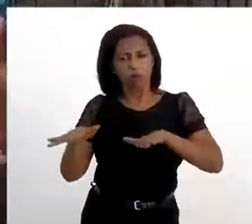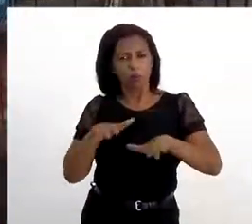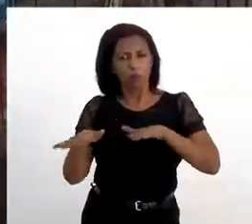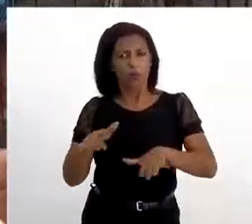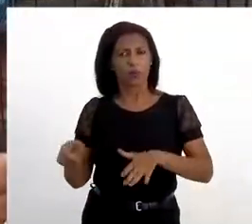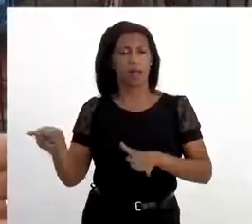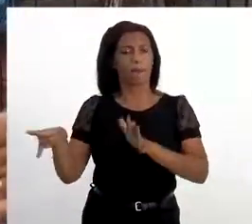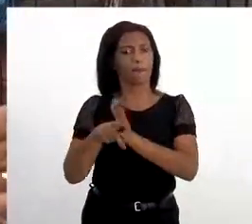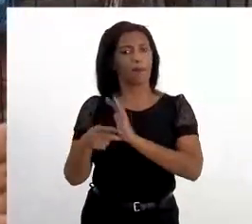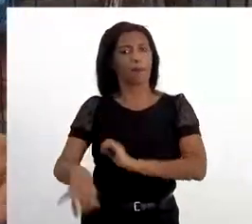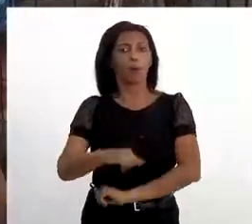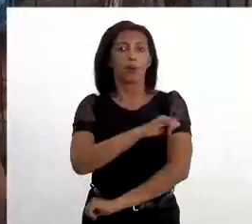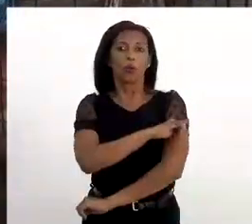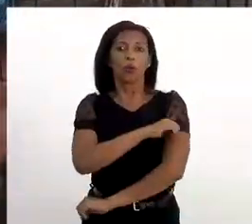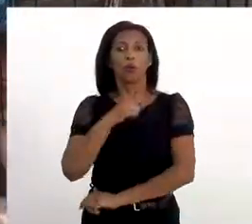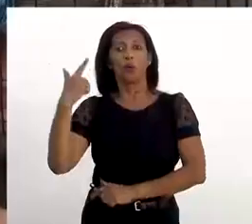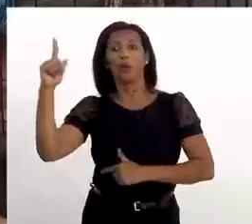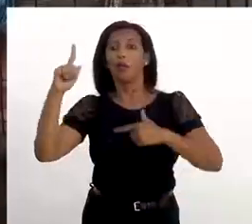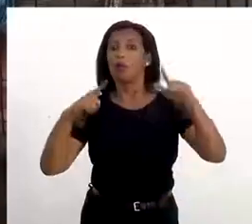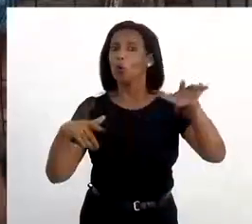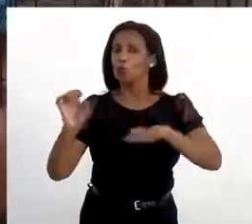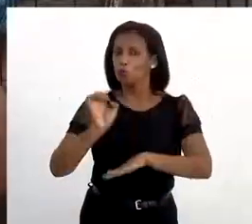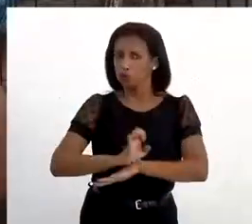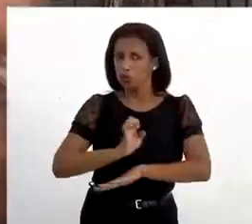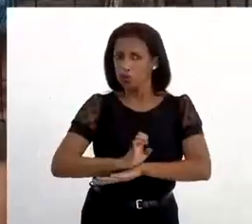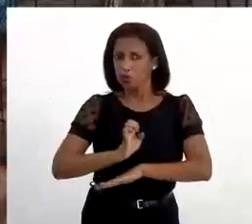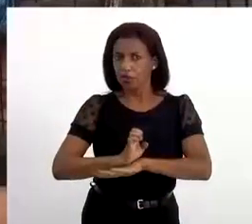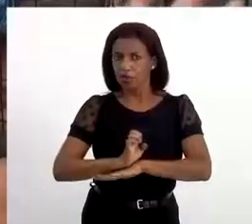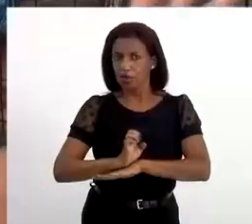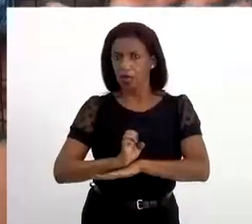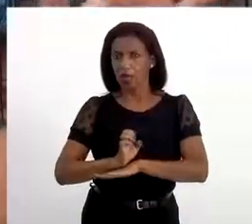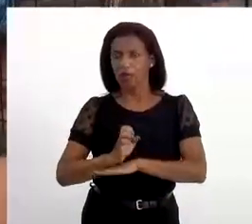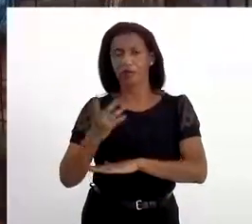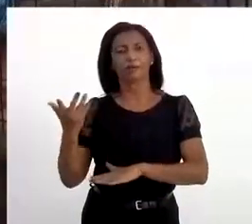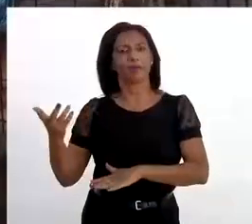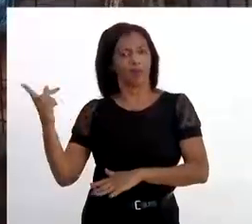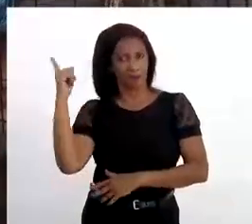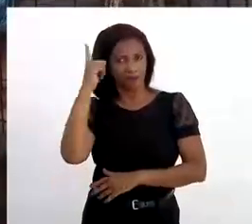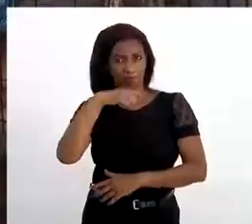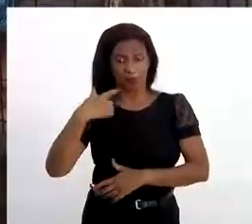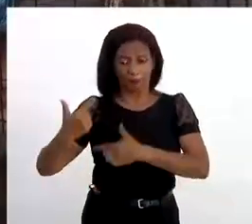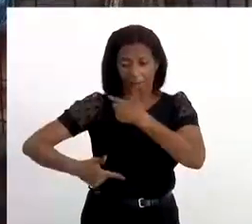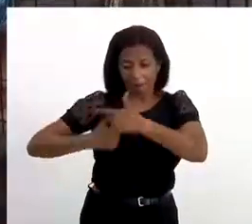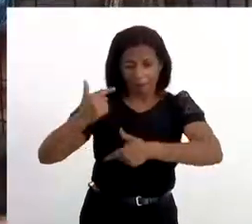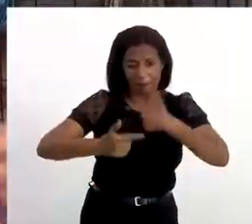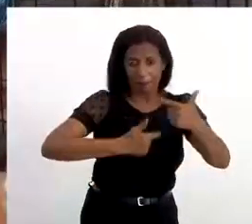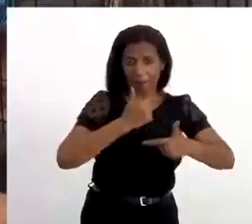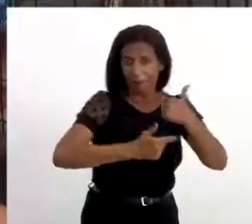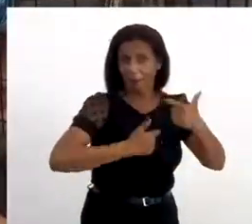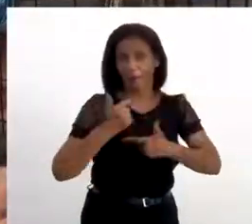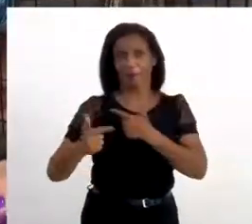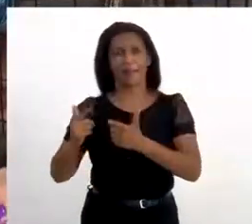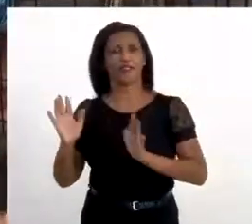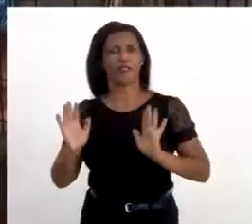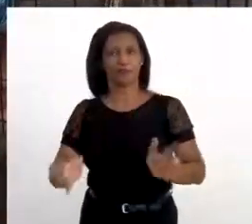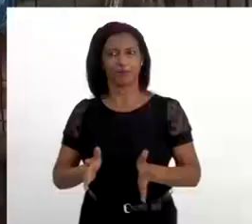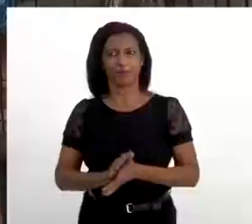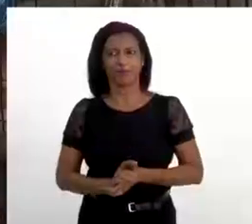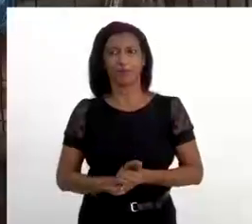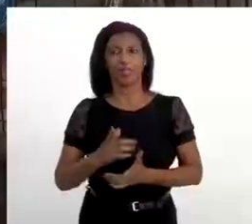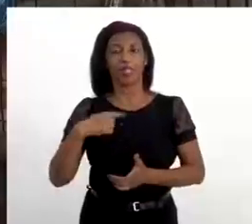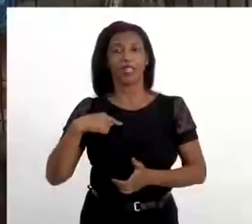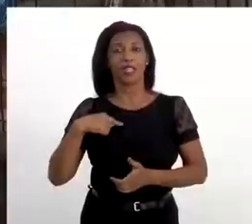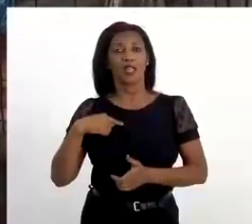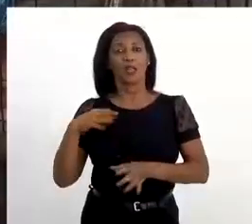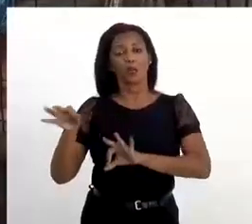Renafro no Rio de Janeiro. Porque em outros estados, realmente, está nativa sempre. Entendeu? Eu estou, inclusive, agora preparando o